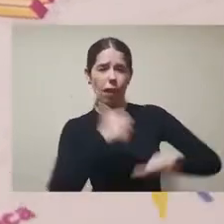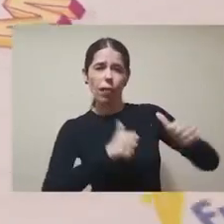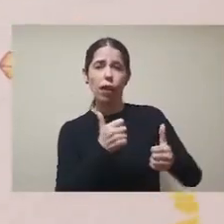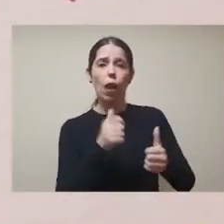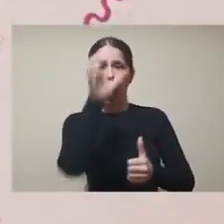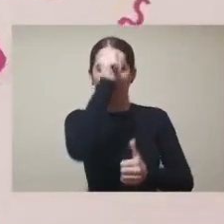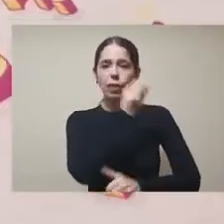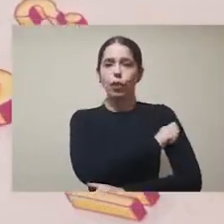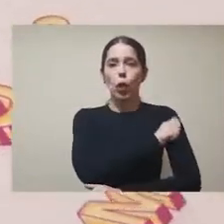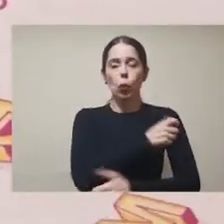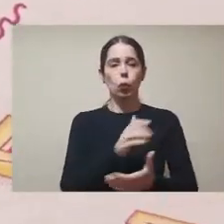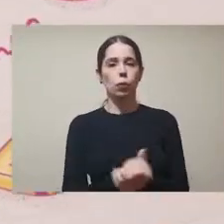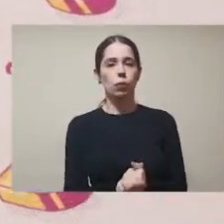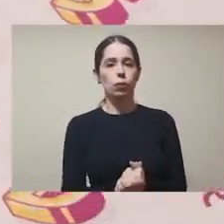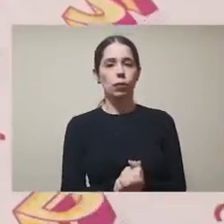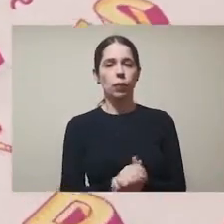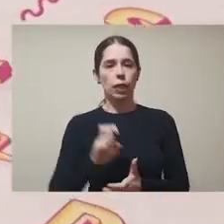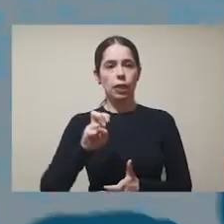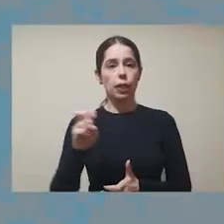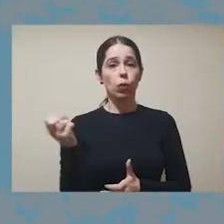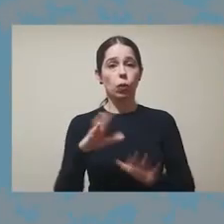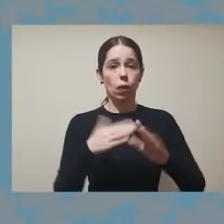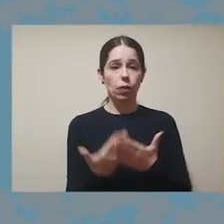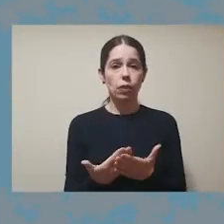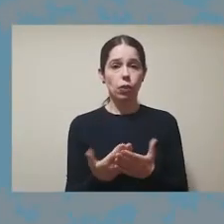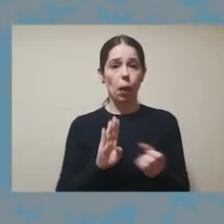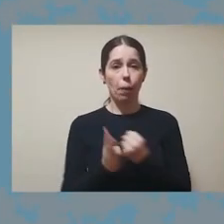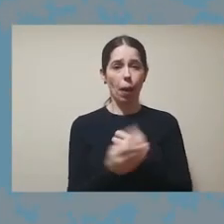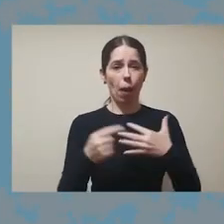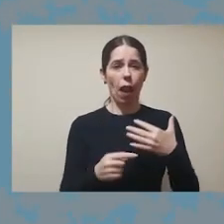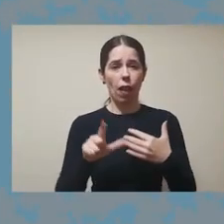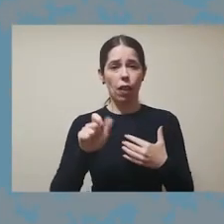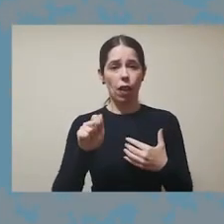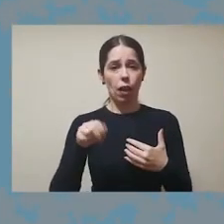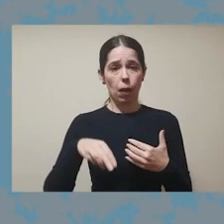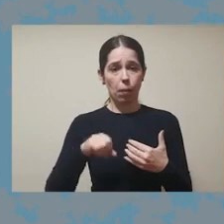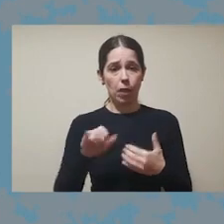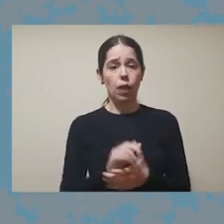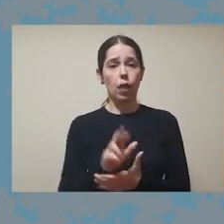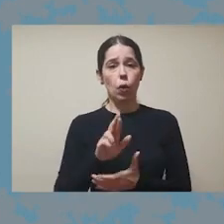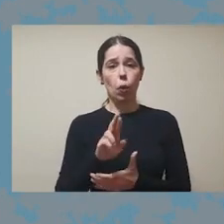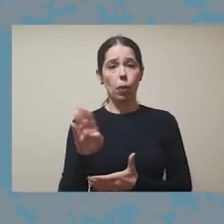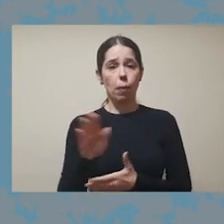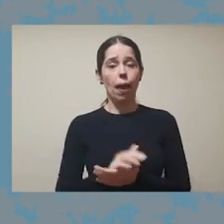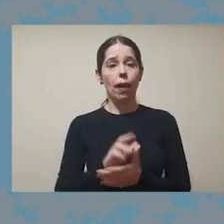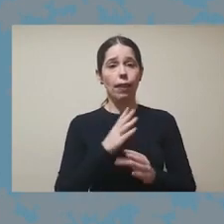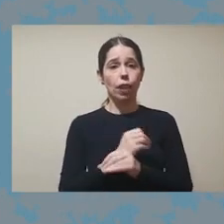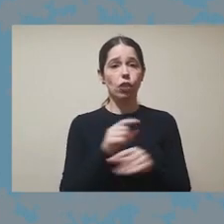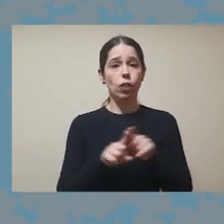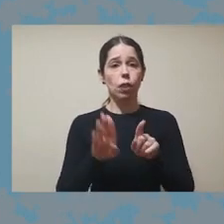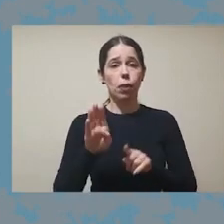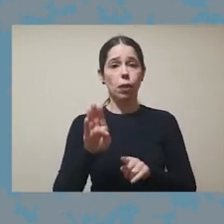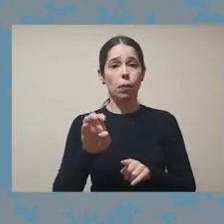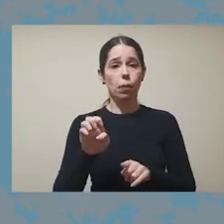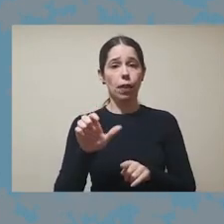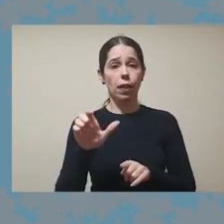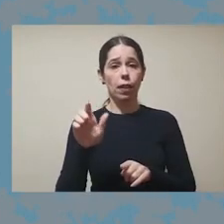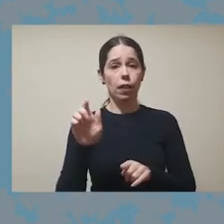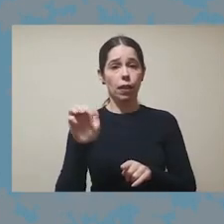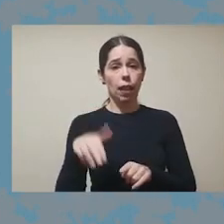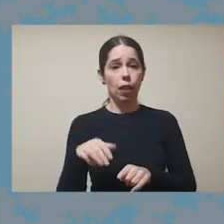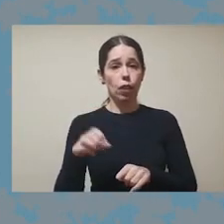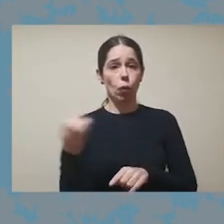Alegre para avaliação da aprendizagem. Cinco novas escolas nos bairros Lamy, Rubemberta, Restinga,